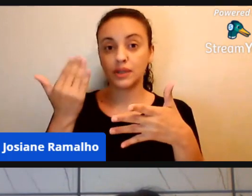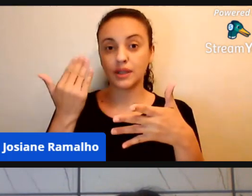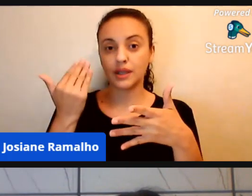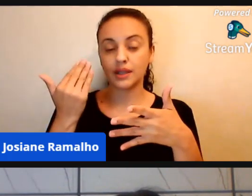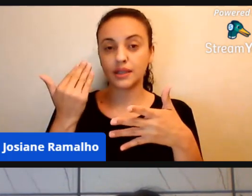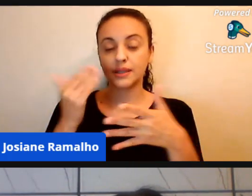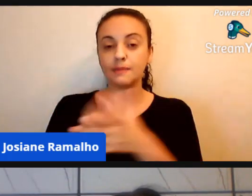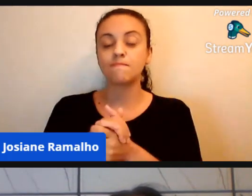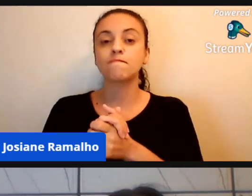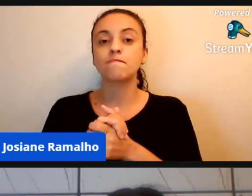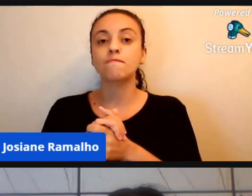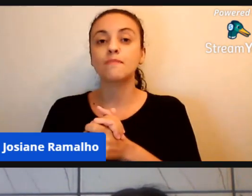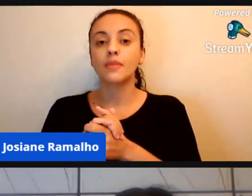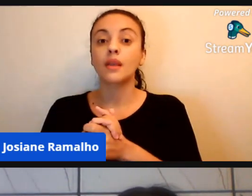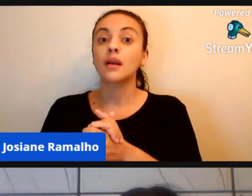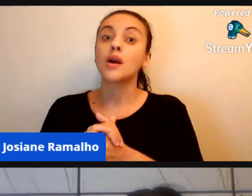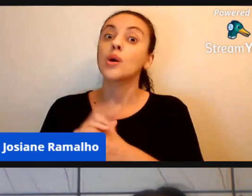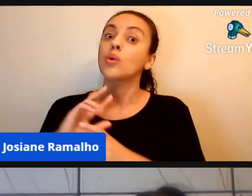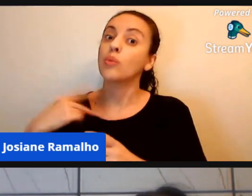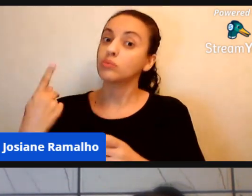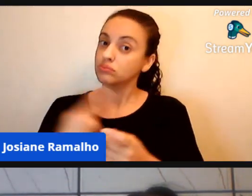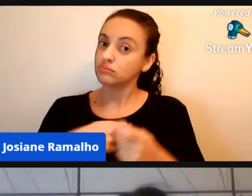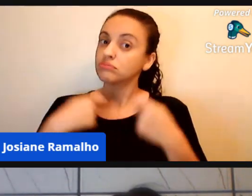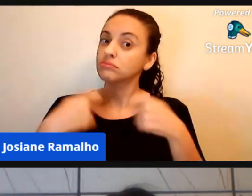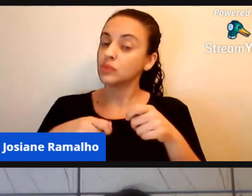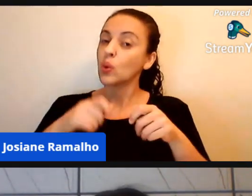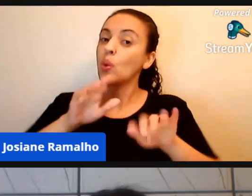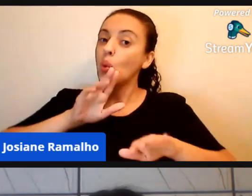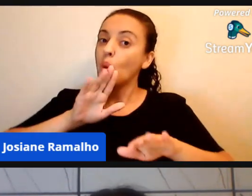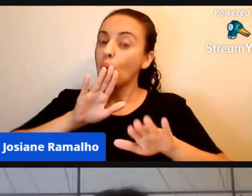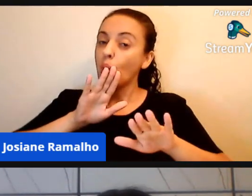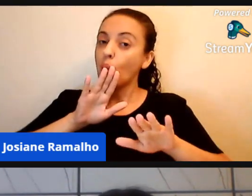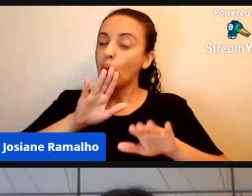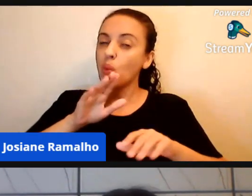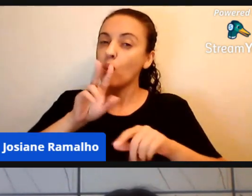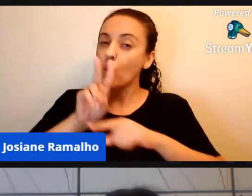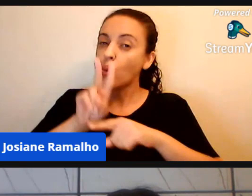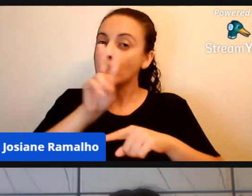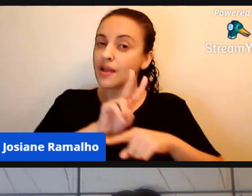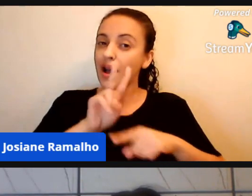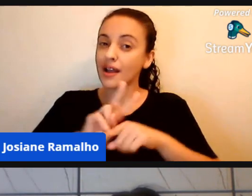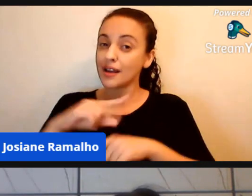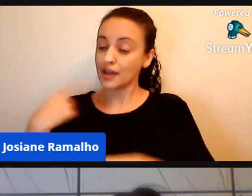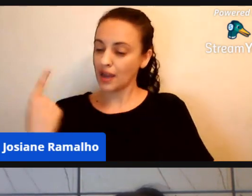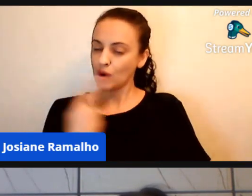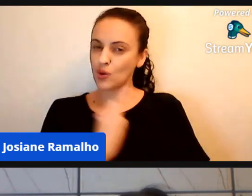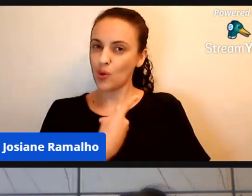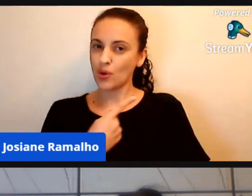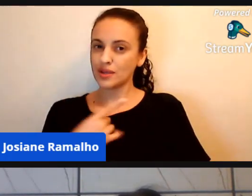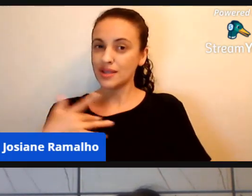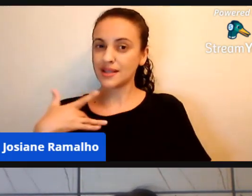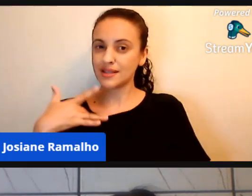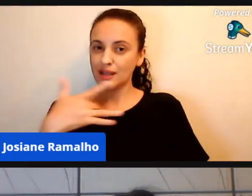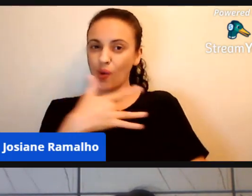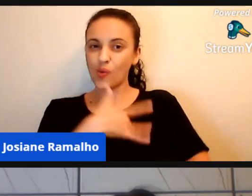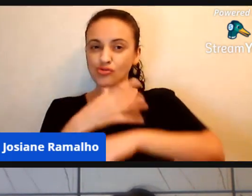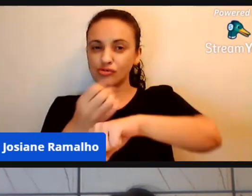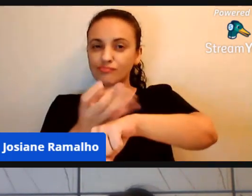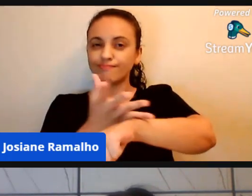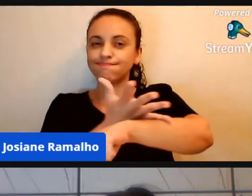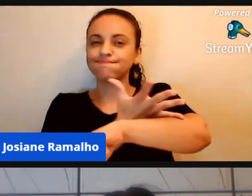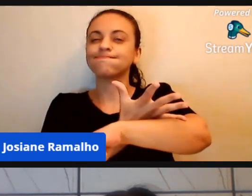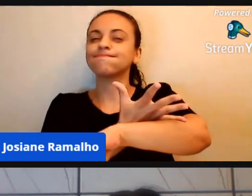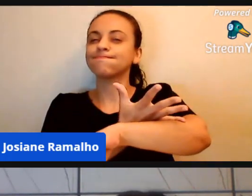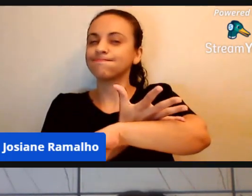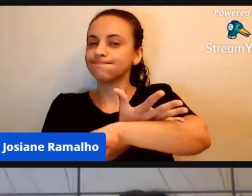nas frases, né, a gente tem que cuidar muito, da nossa saúde emocional, agora, né, porque é o emocional que está